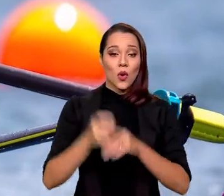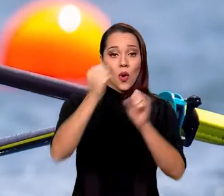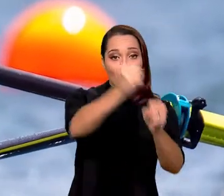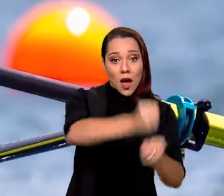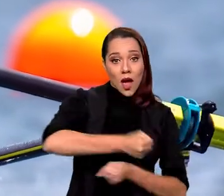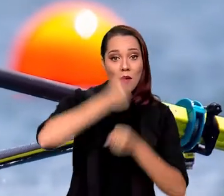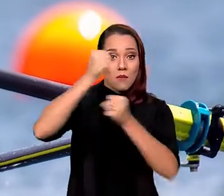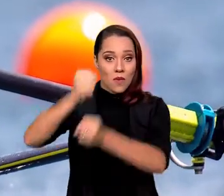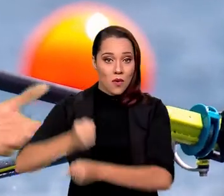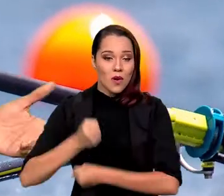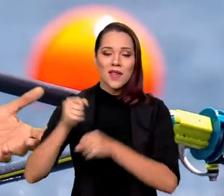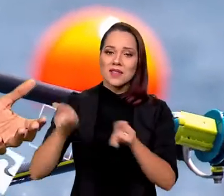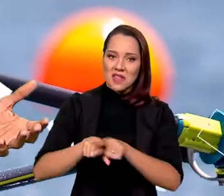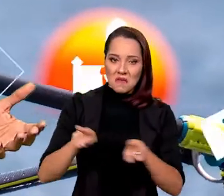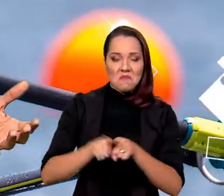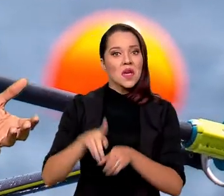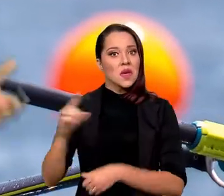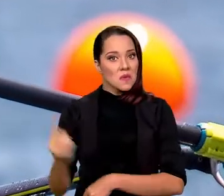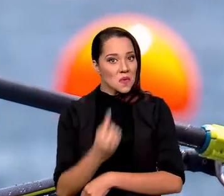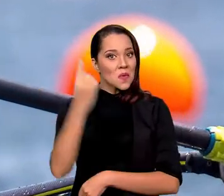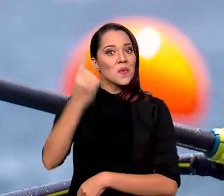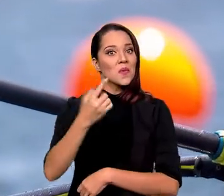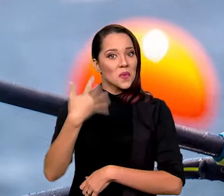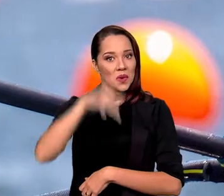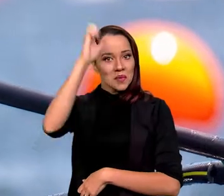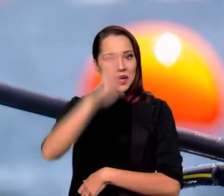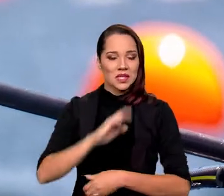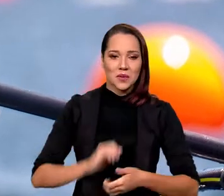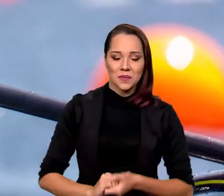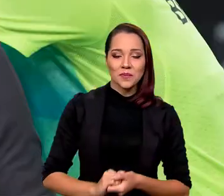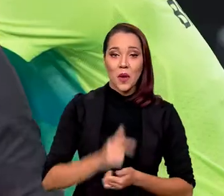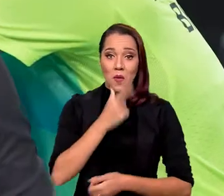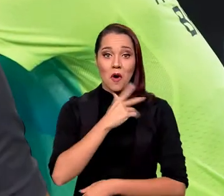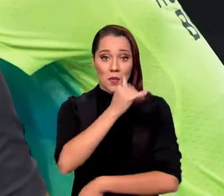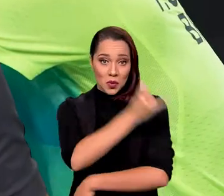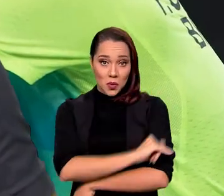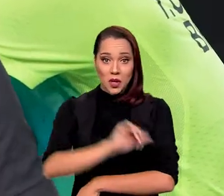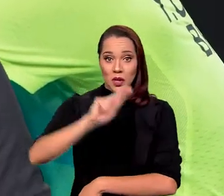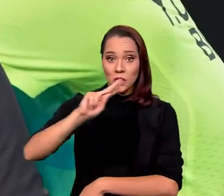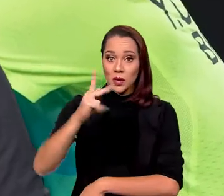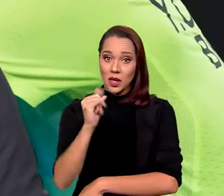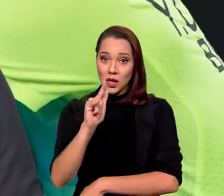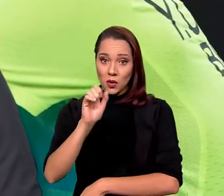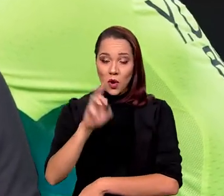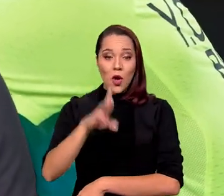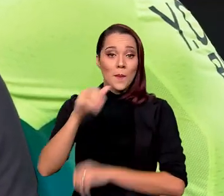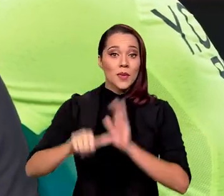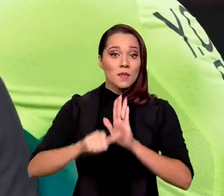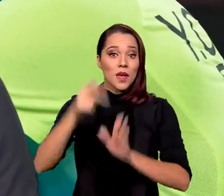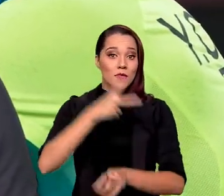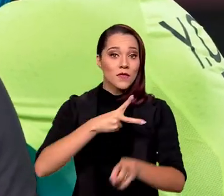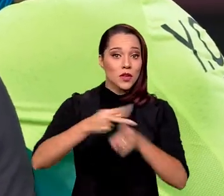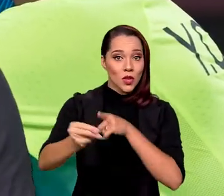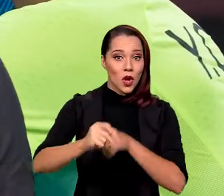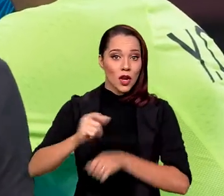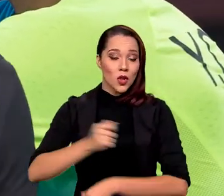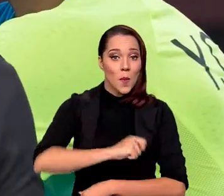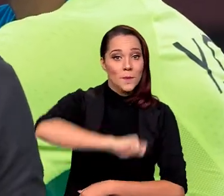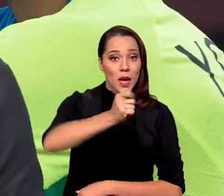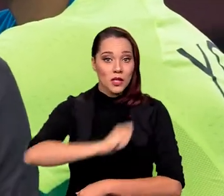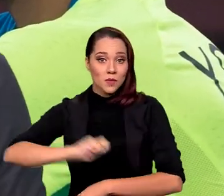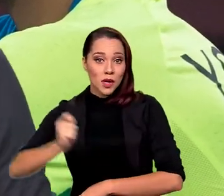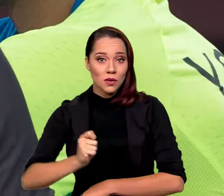no Remo Skiff. Também uma colocação inédita para o Brasil. O carioca Igor Coelho, que conseguiu a primeira vitória brasileira